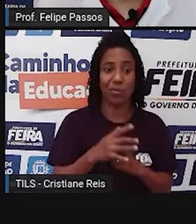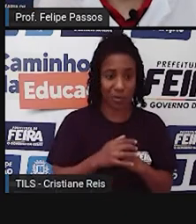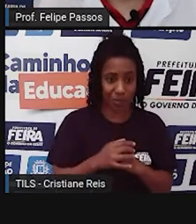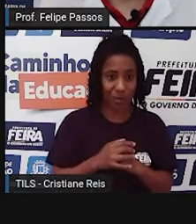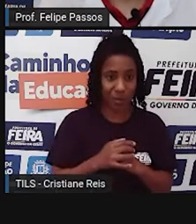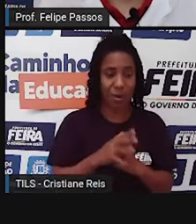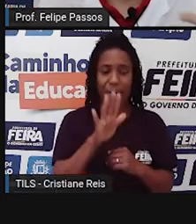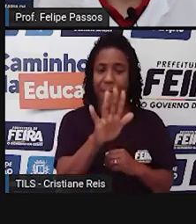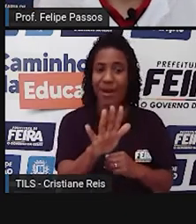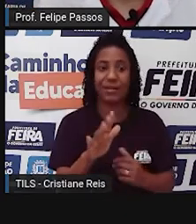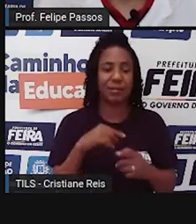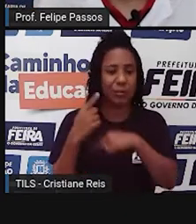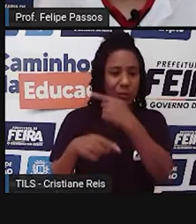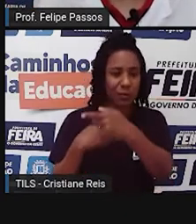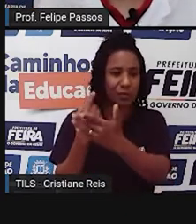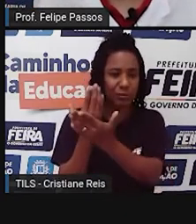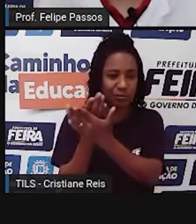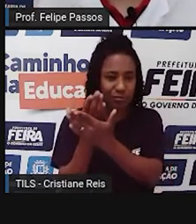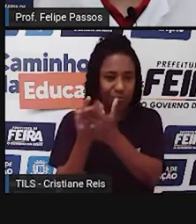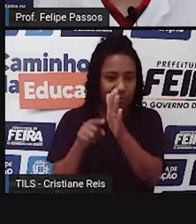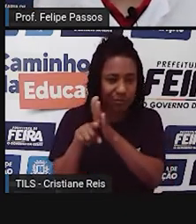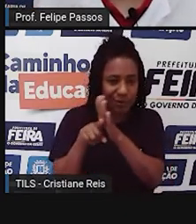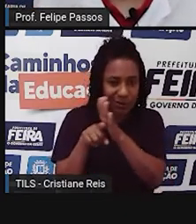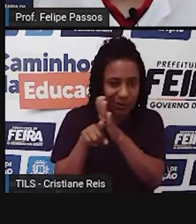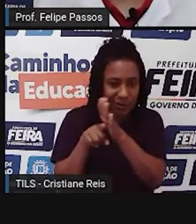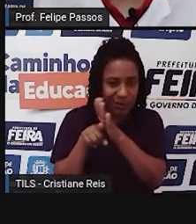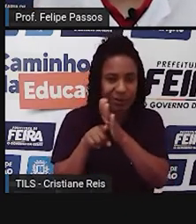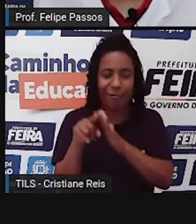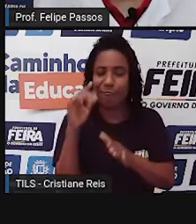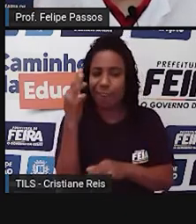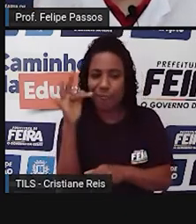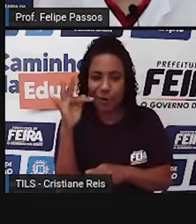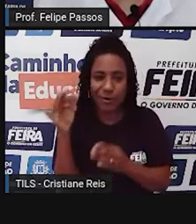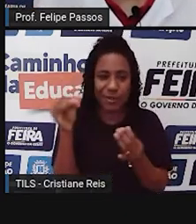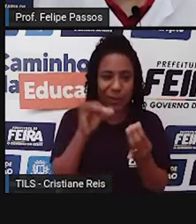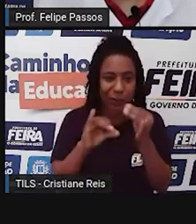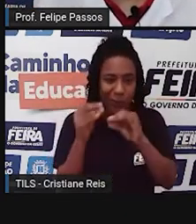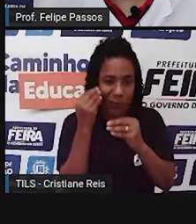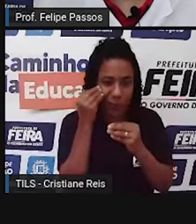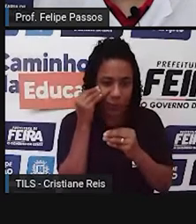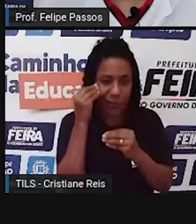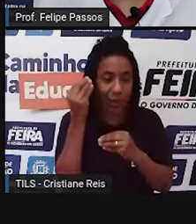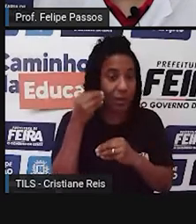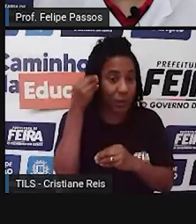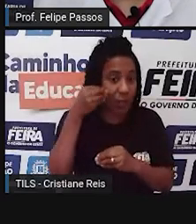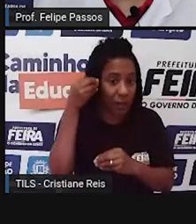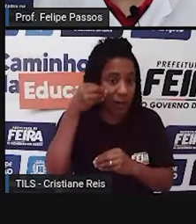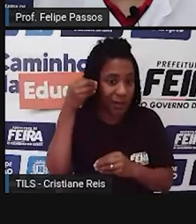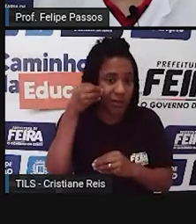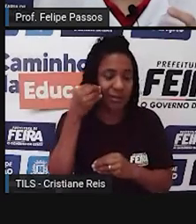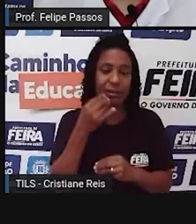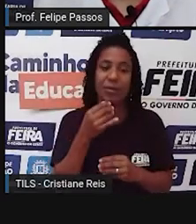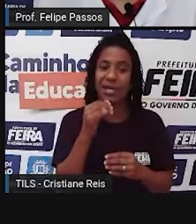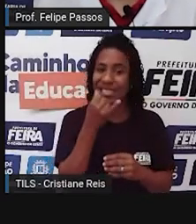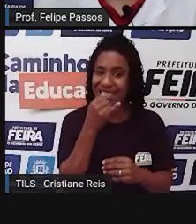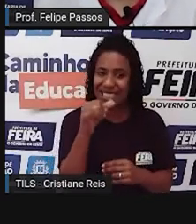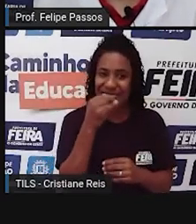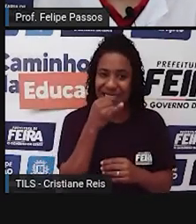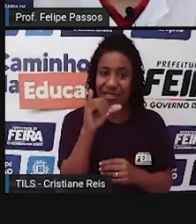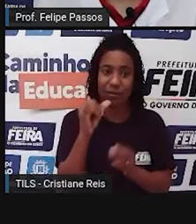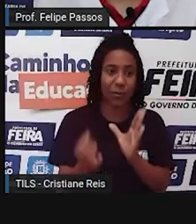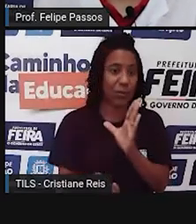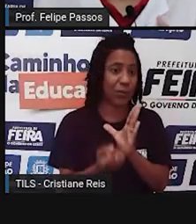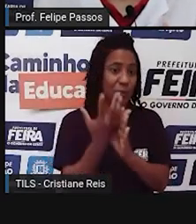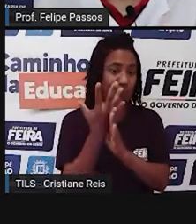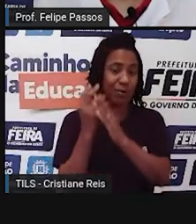estudiosos. Eles usavam isso nos experimentos de física, coisa e tal. Na Revolução Industrial, a gente começa a aplicar a